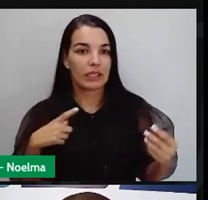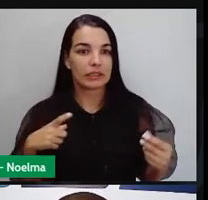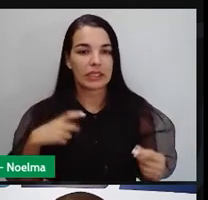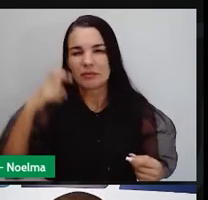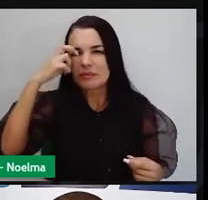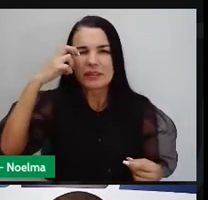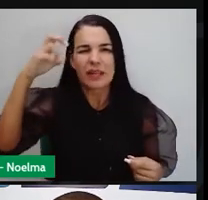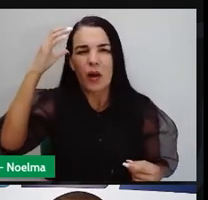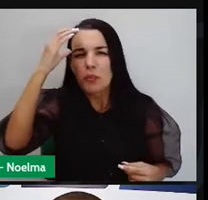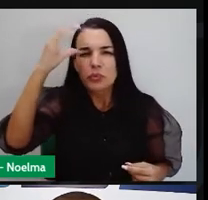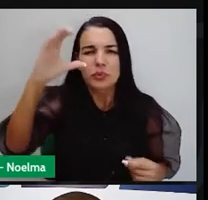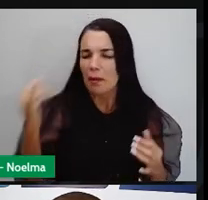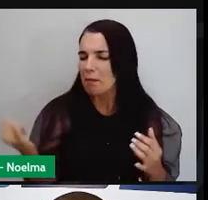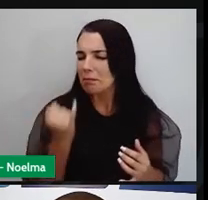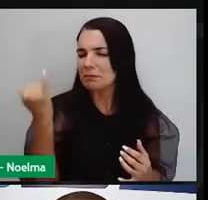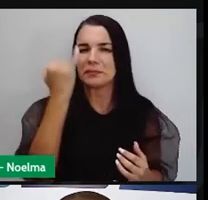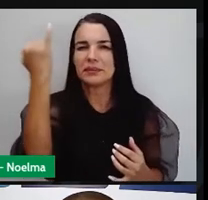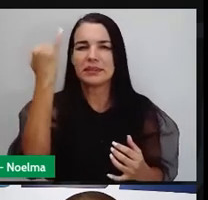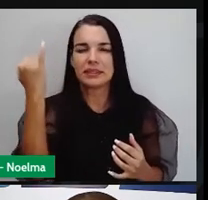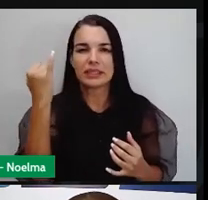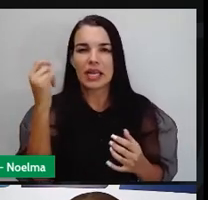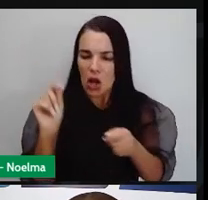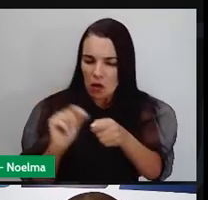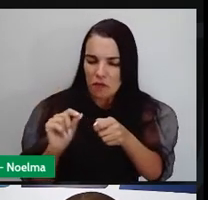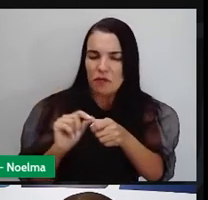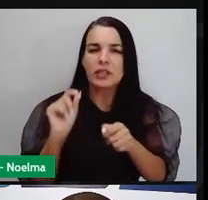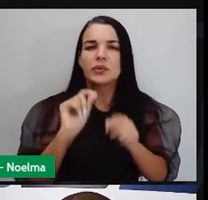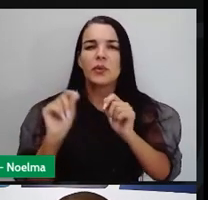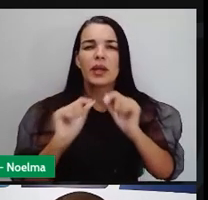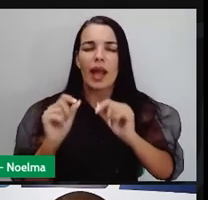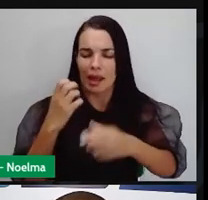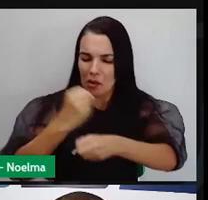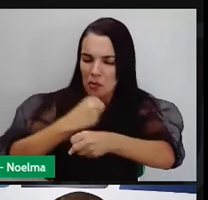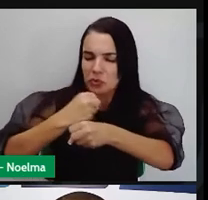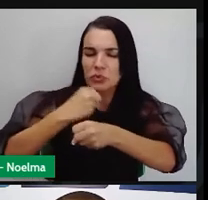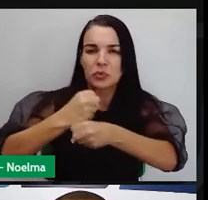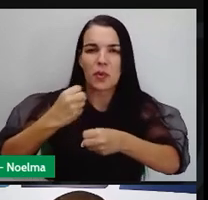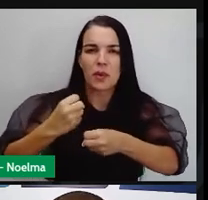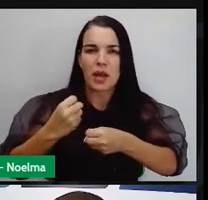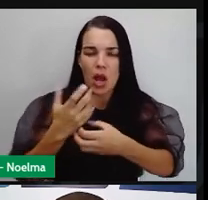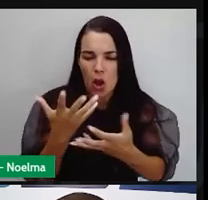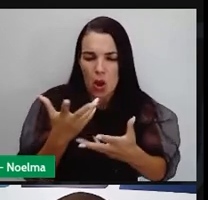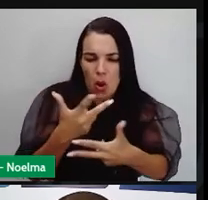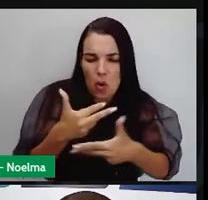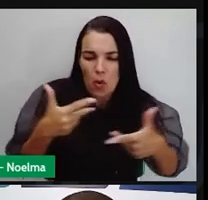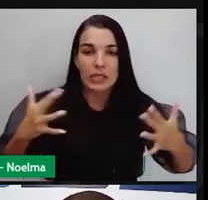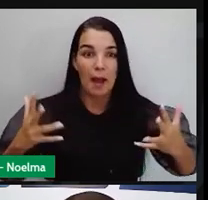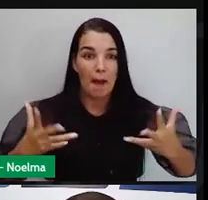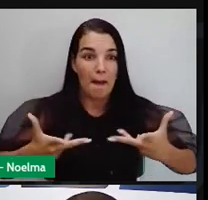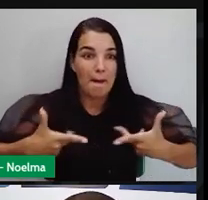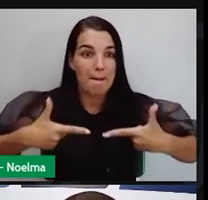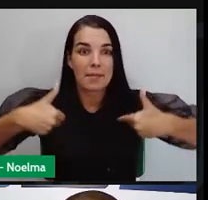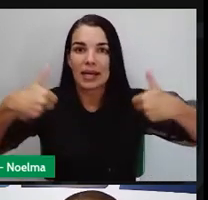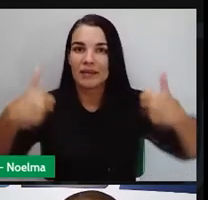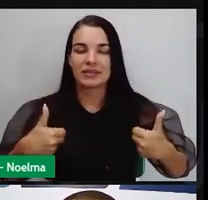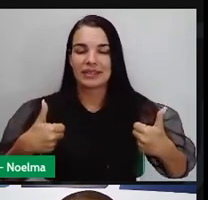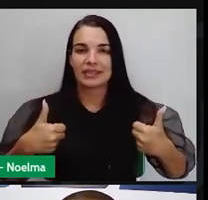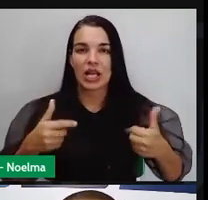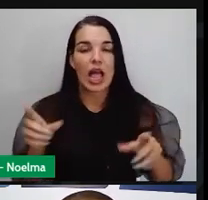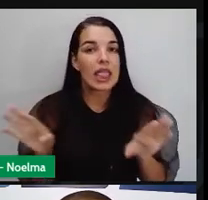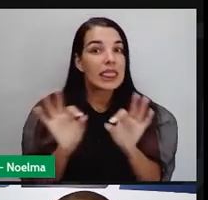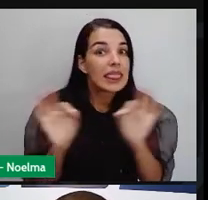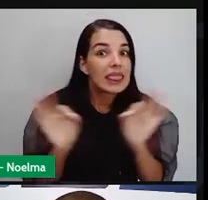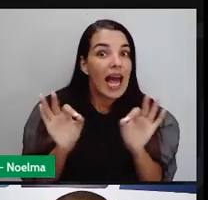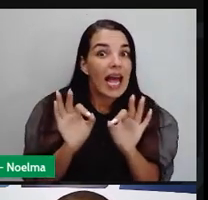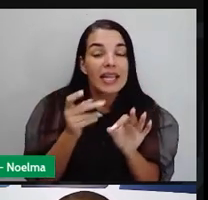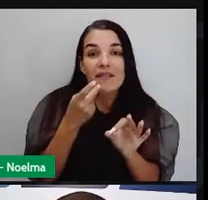fantástica, né, gente? Conseguiu construir coisas maravilhosas. E eu vou voltar, nada de ficar dizendo